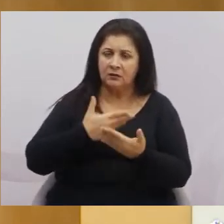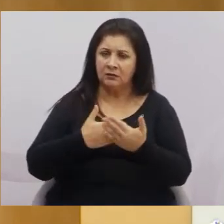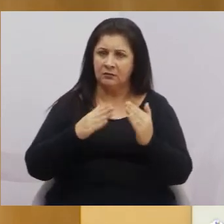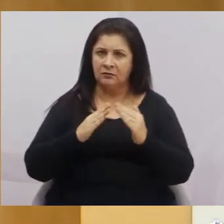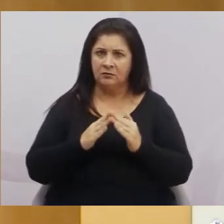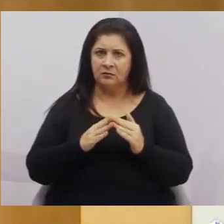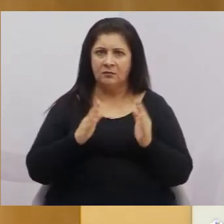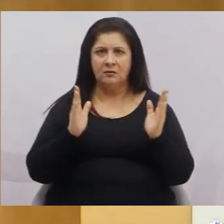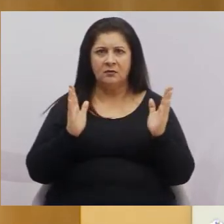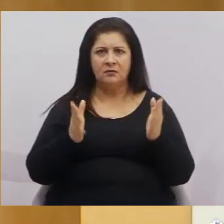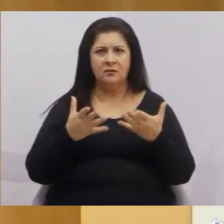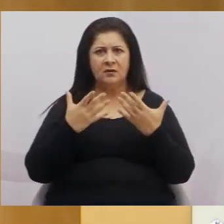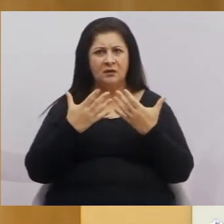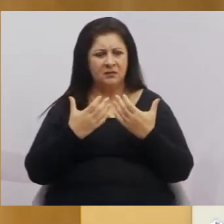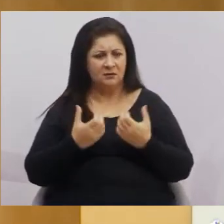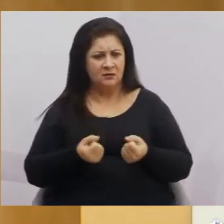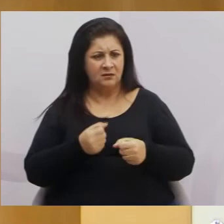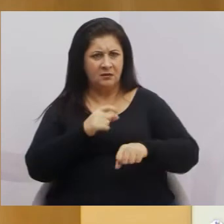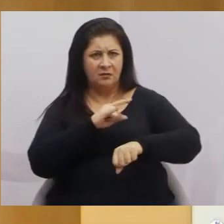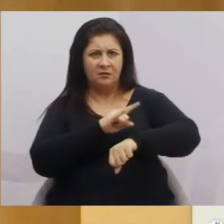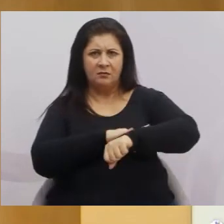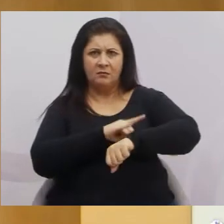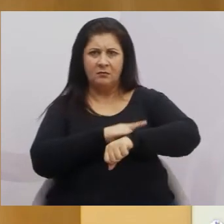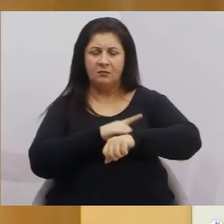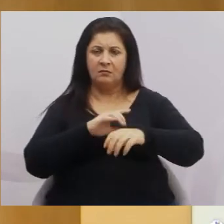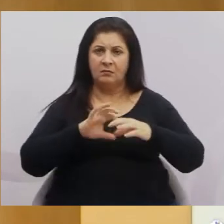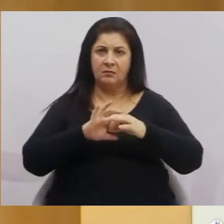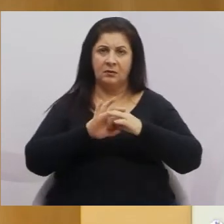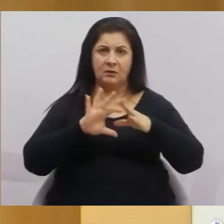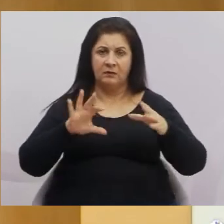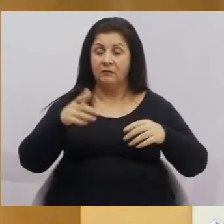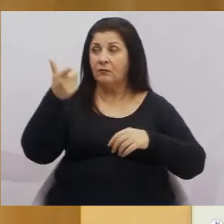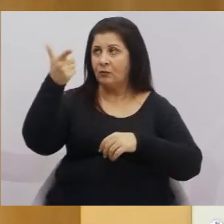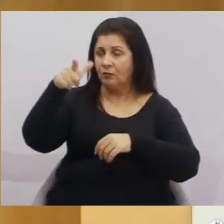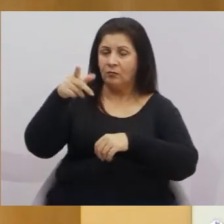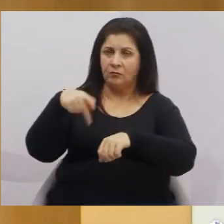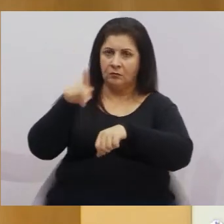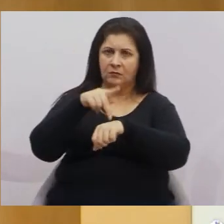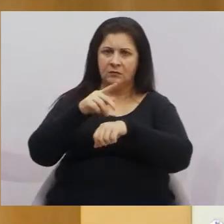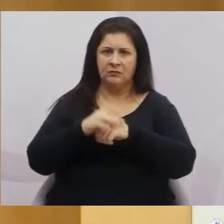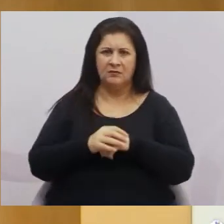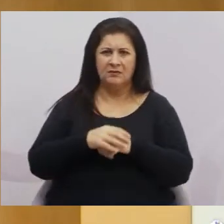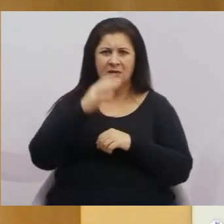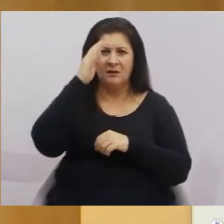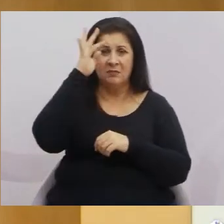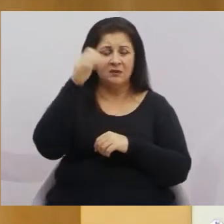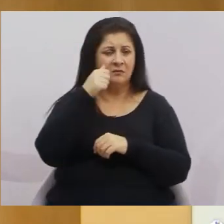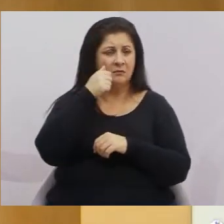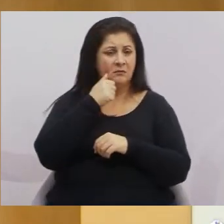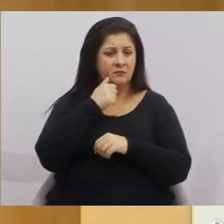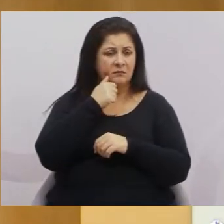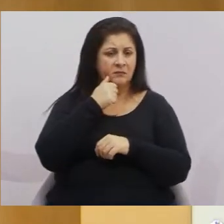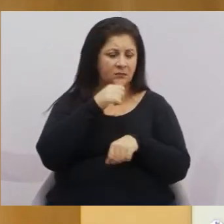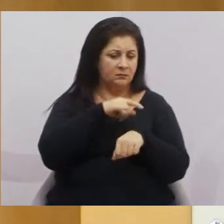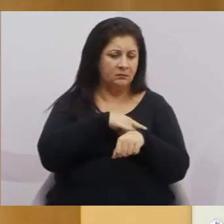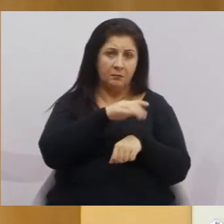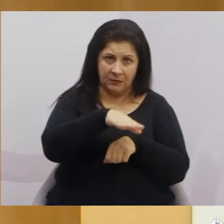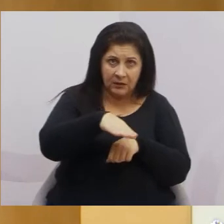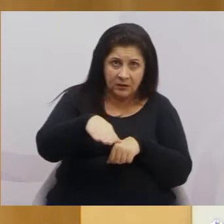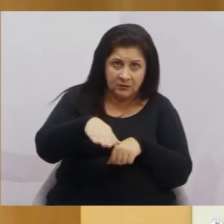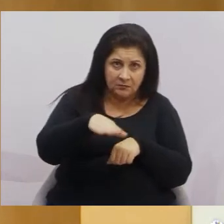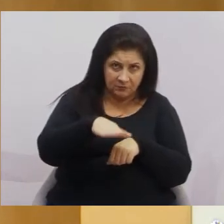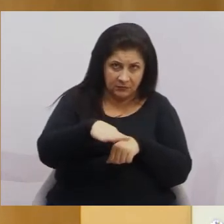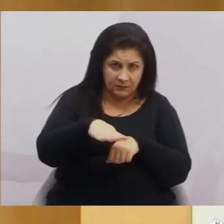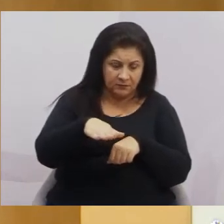que estão adotando o banheiro unissex em alguns países. Imagina, lá uma menininha usando o banheiro, tadinha,